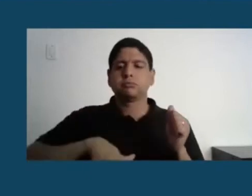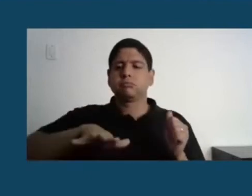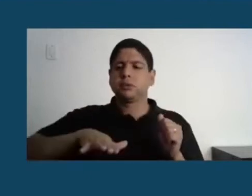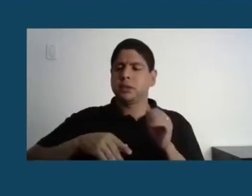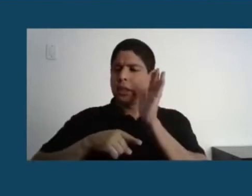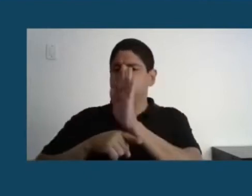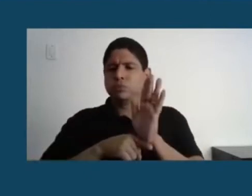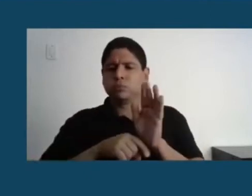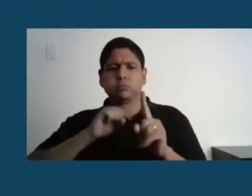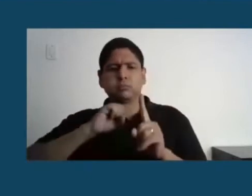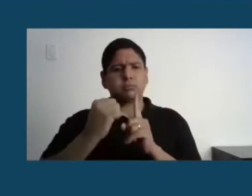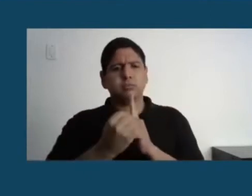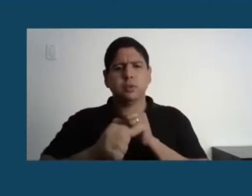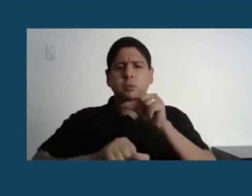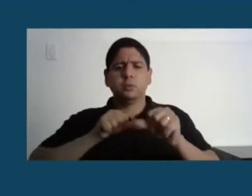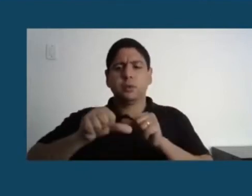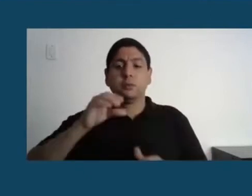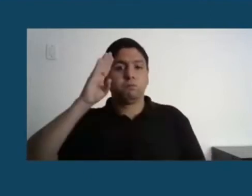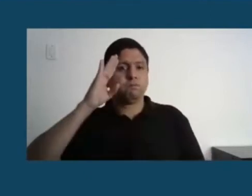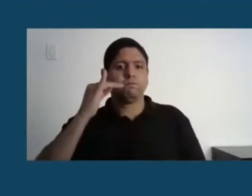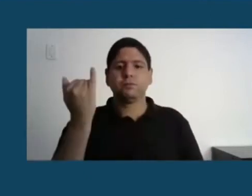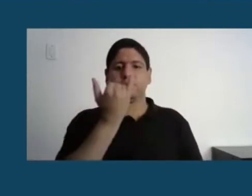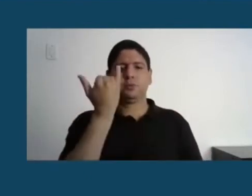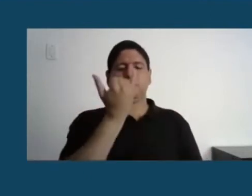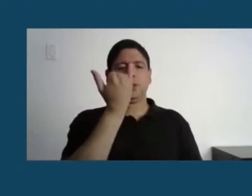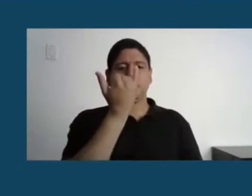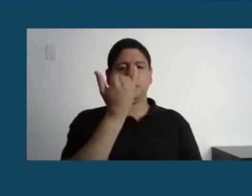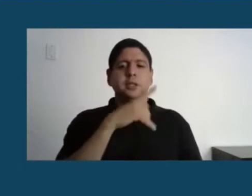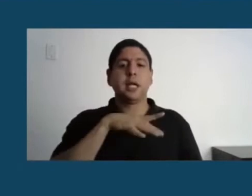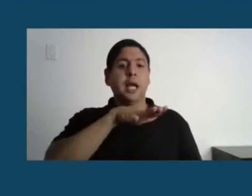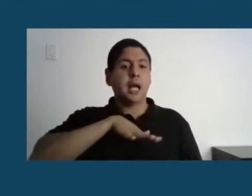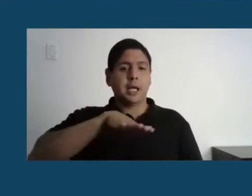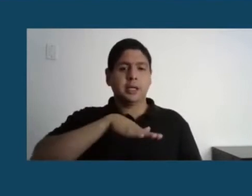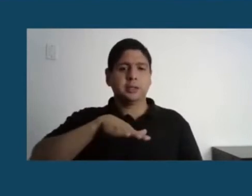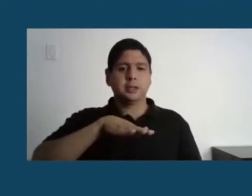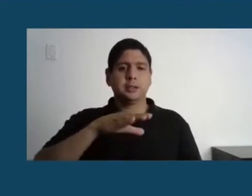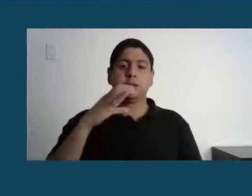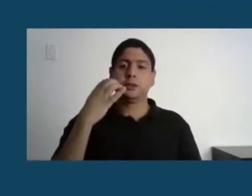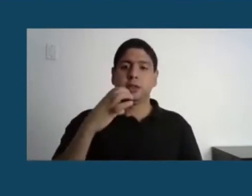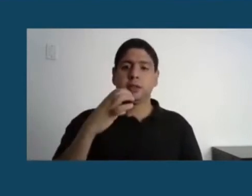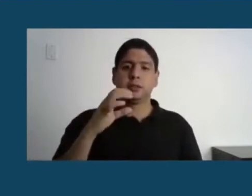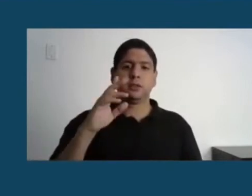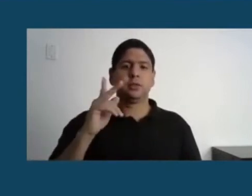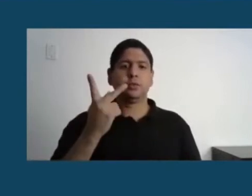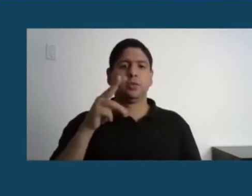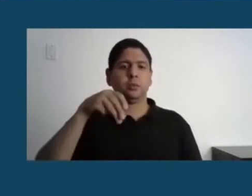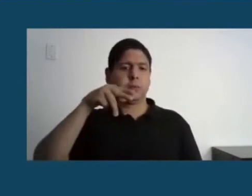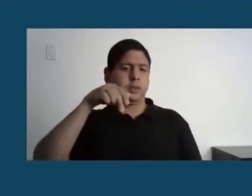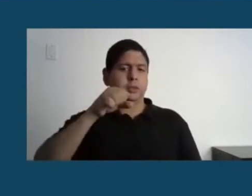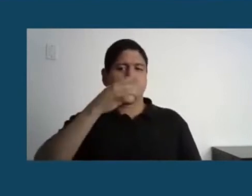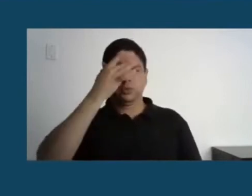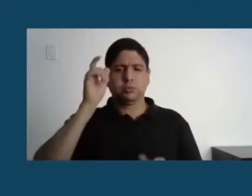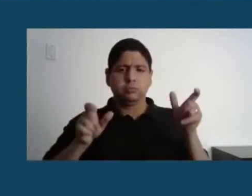importantíssimas. Então, a área de ciências humanas e sociais se faz muito importante nesse momento. Eu tenho dito que, para